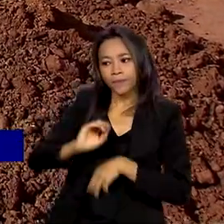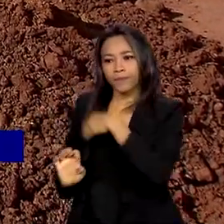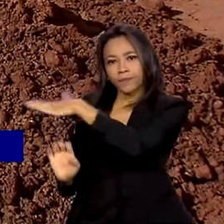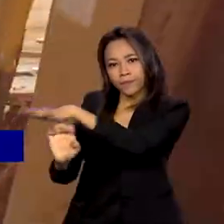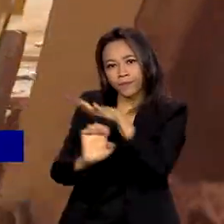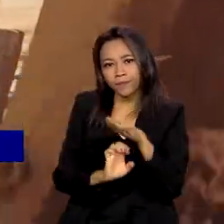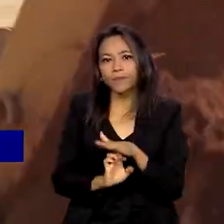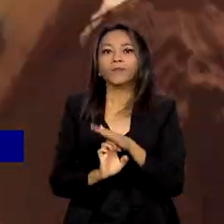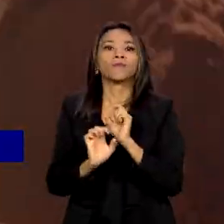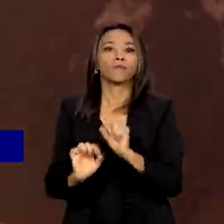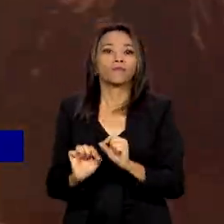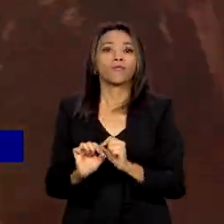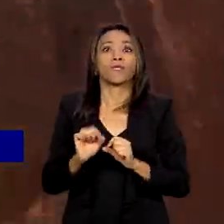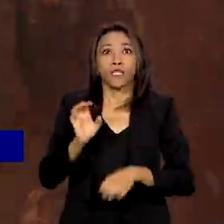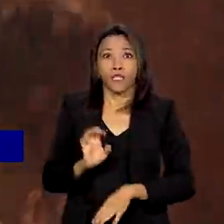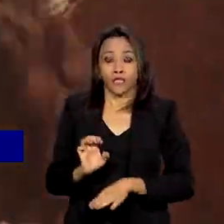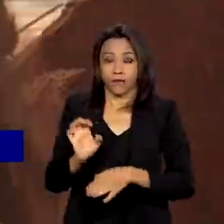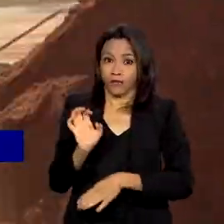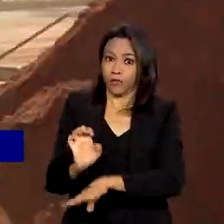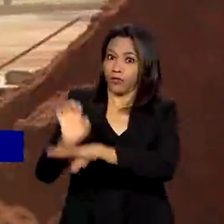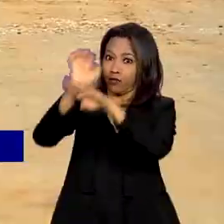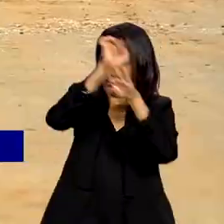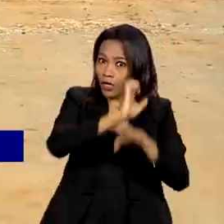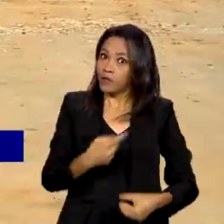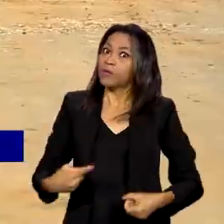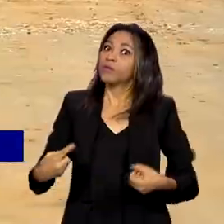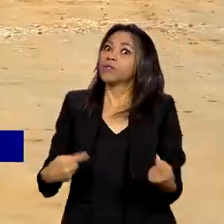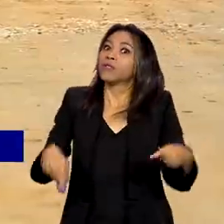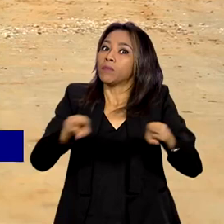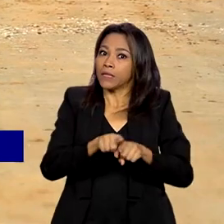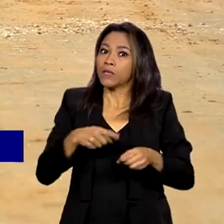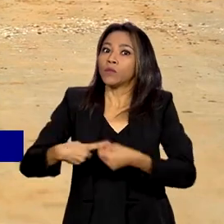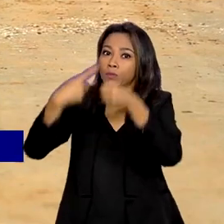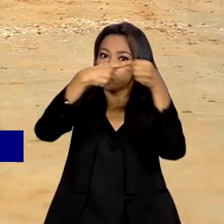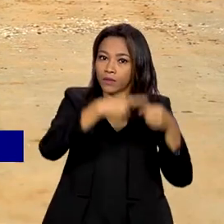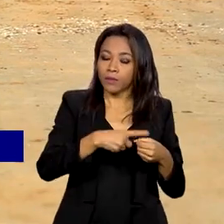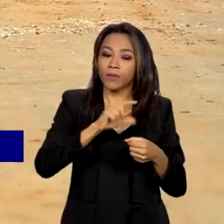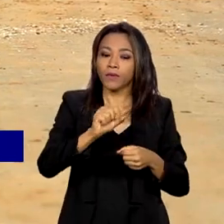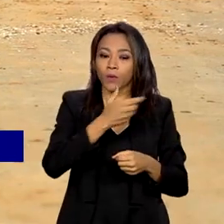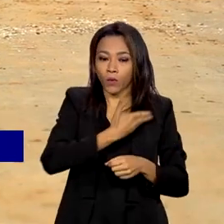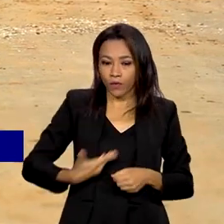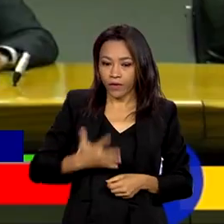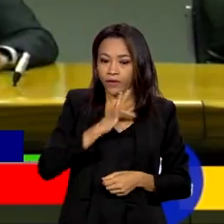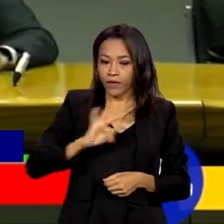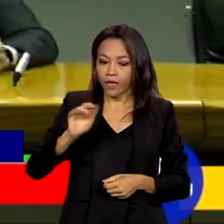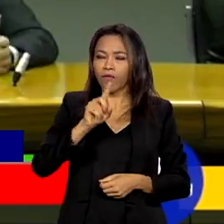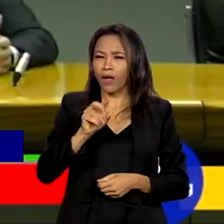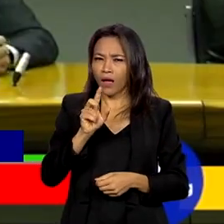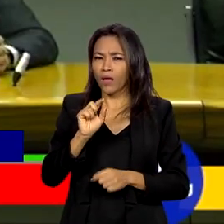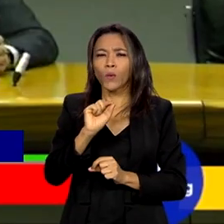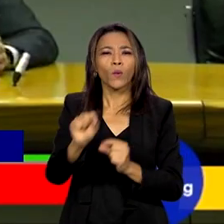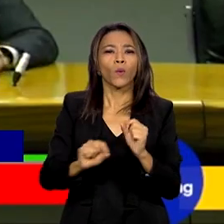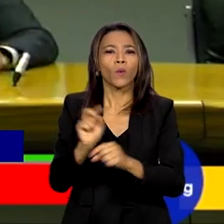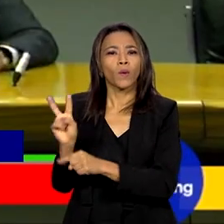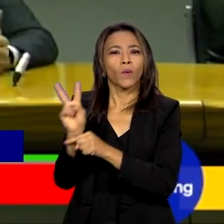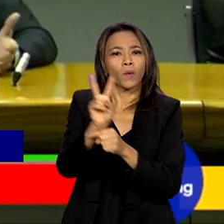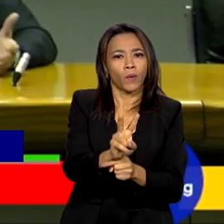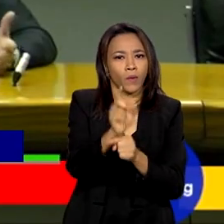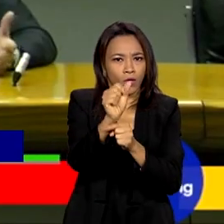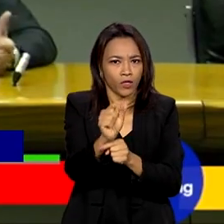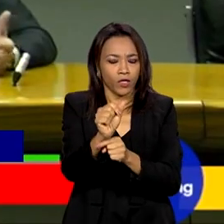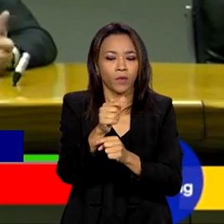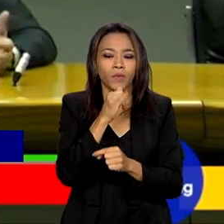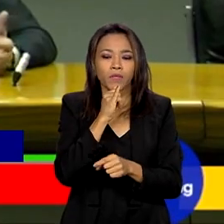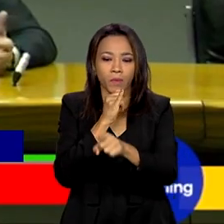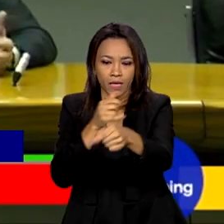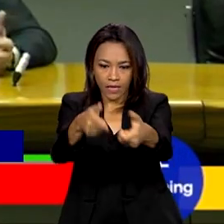municípios. Para isso, a União vai atuar como garantidora das operações de crédito. O modelo de PPP é um modelo muito mais